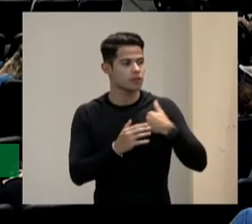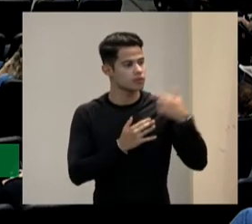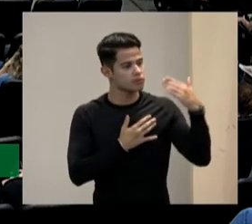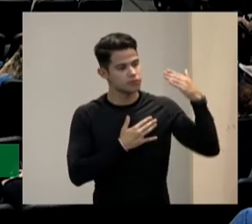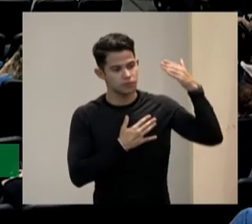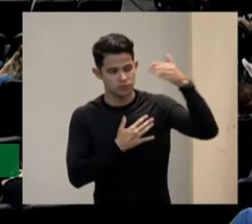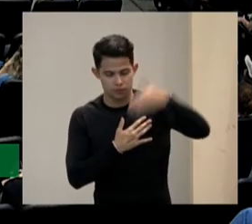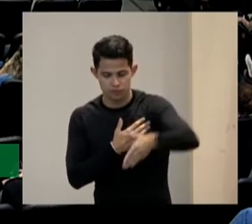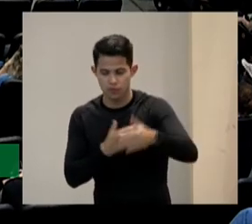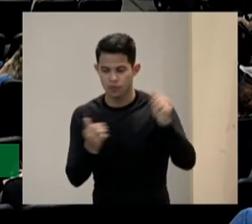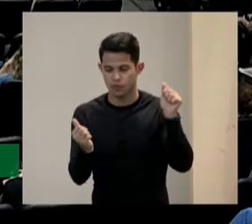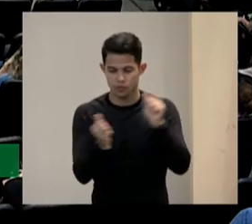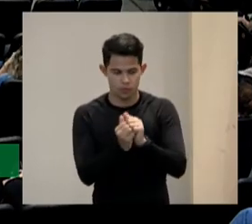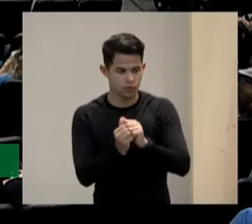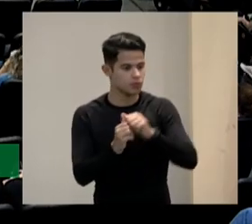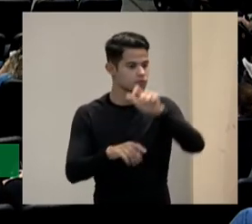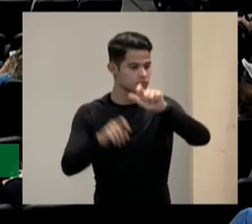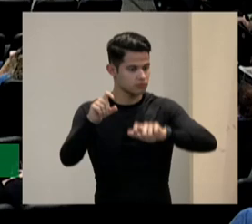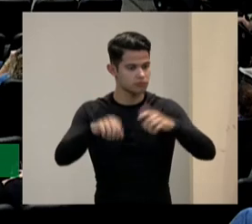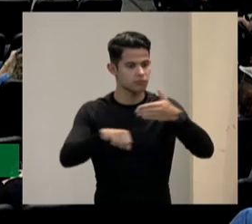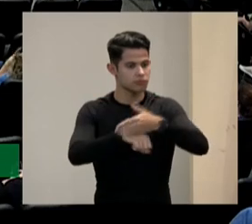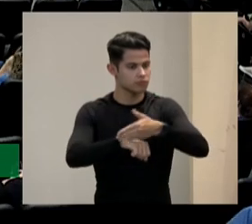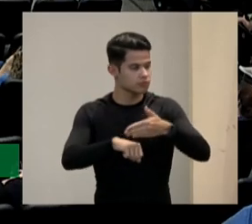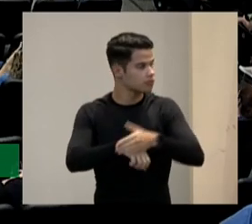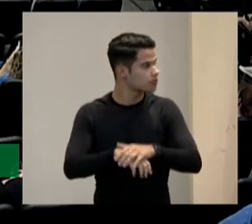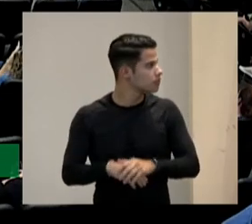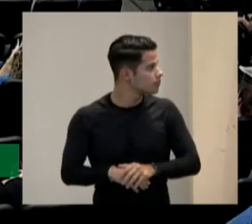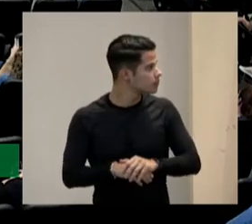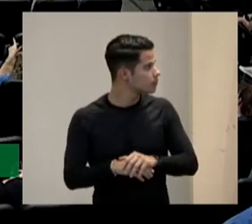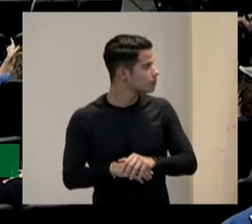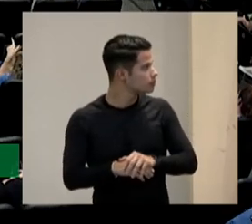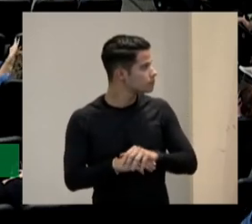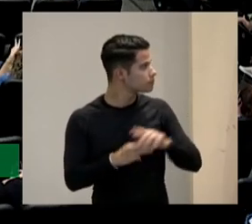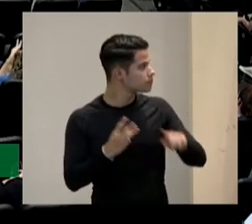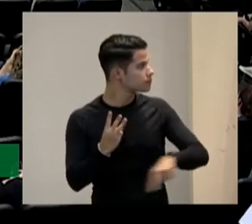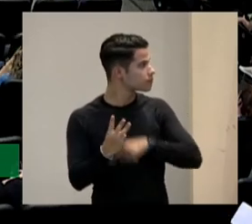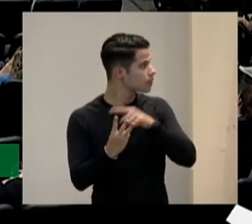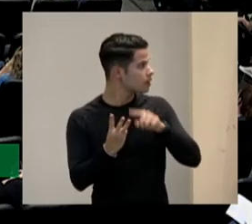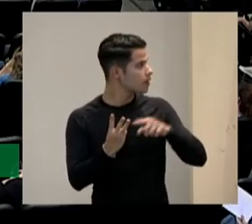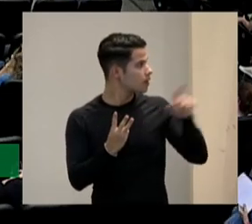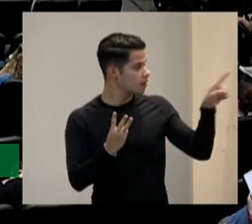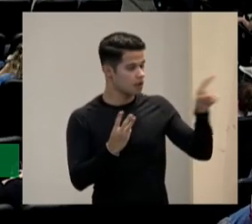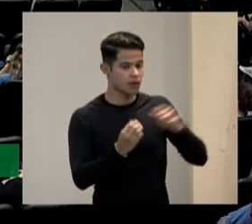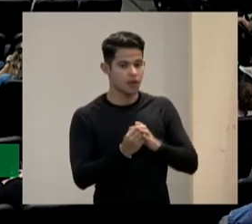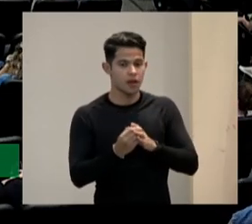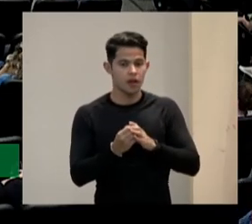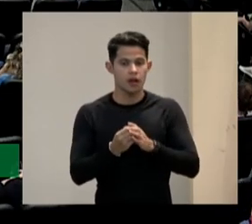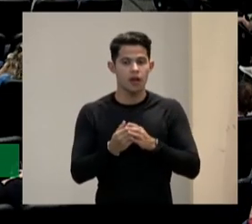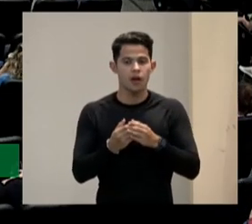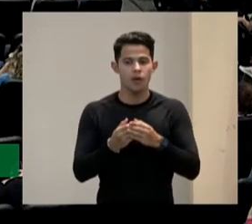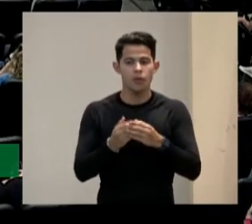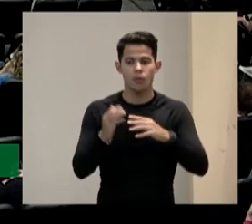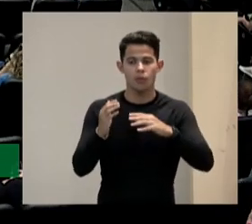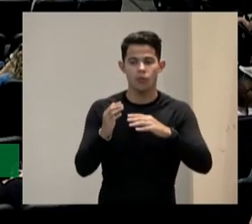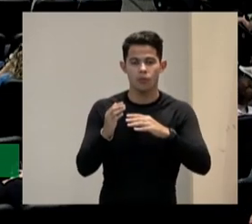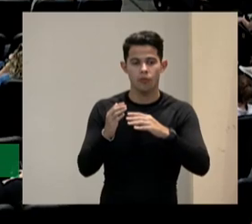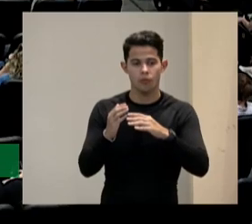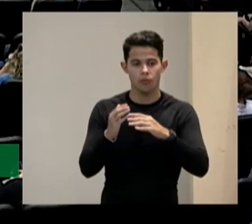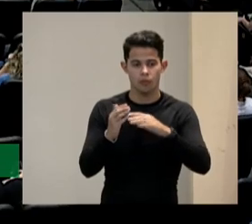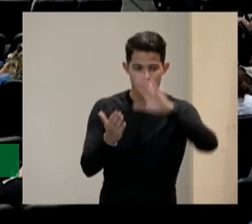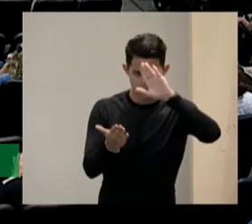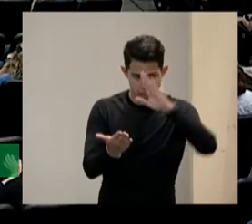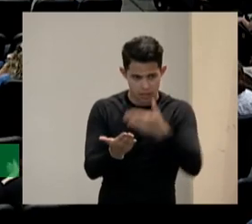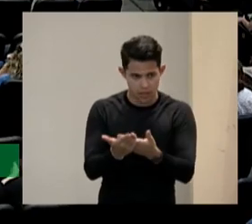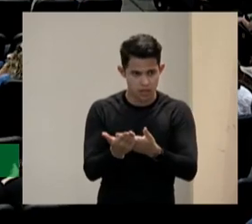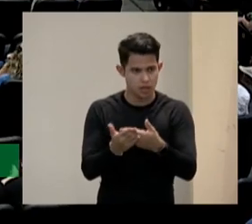lições que eu vou dar a matéria que eu vou dar planejar e a fundamentação do Dua é uma fundamentação muito ampla eu vou trazer algumas